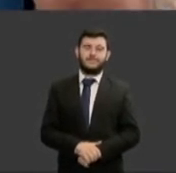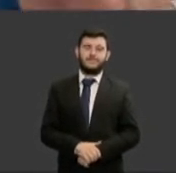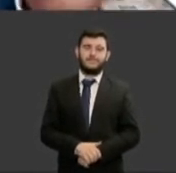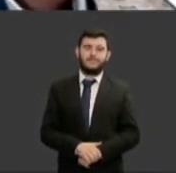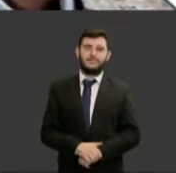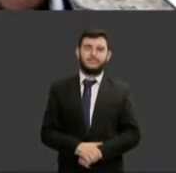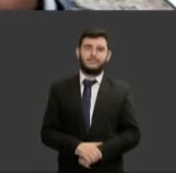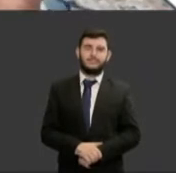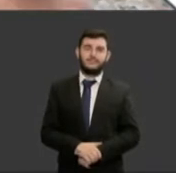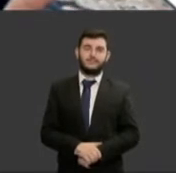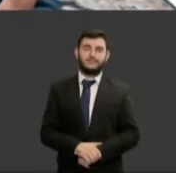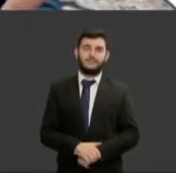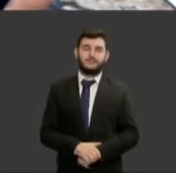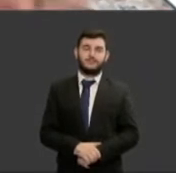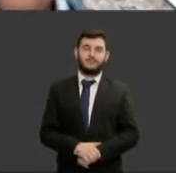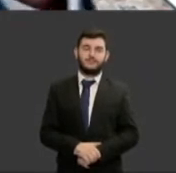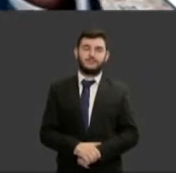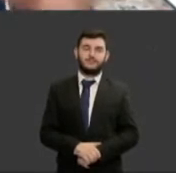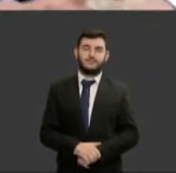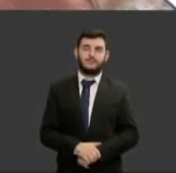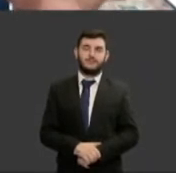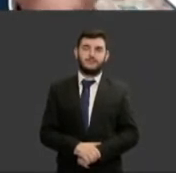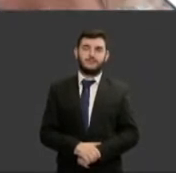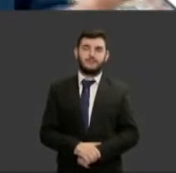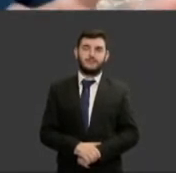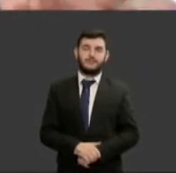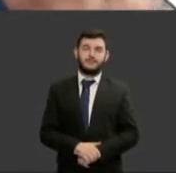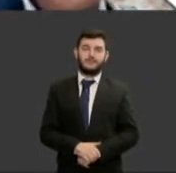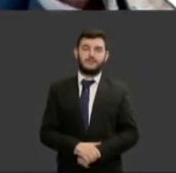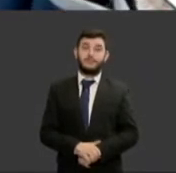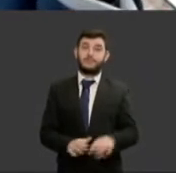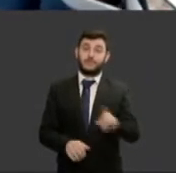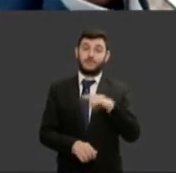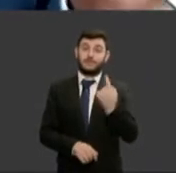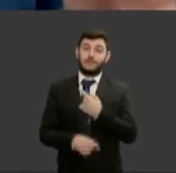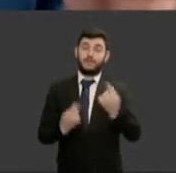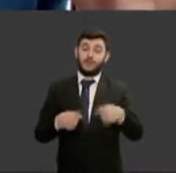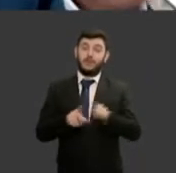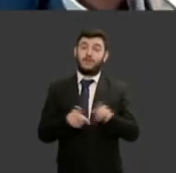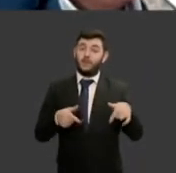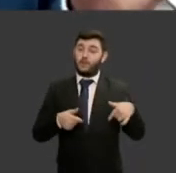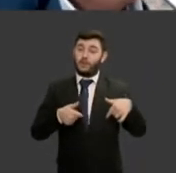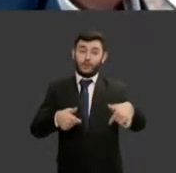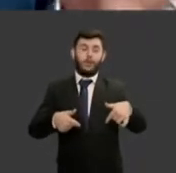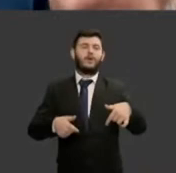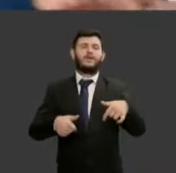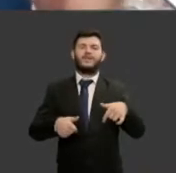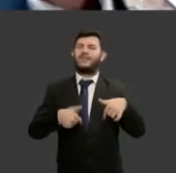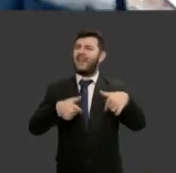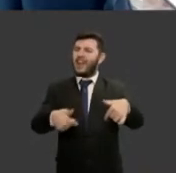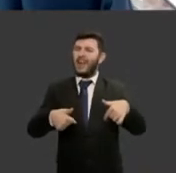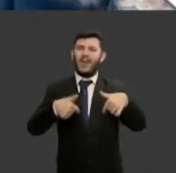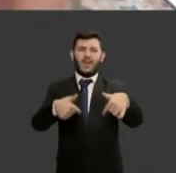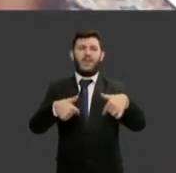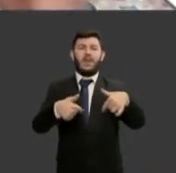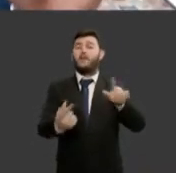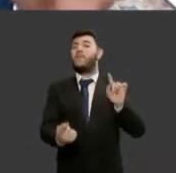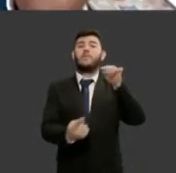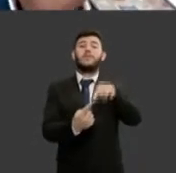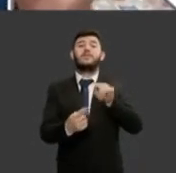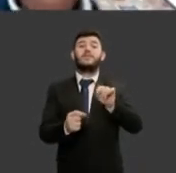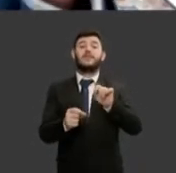como partes interessadas que precisam mudar para que a igualdade possa ser uma